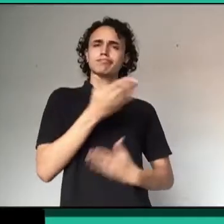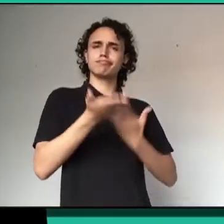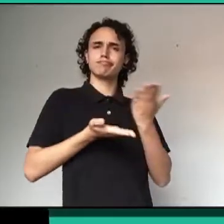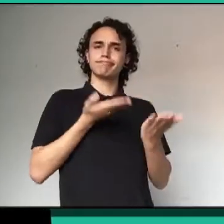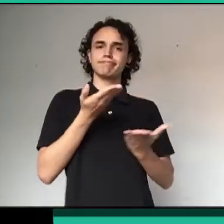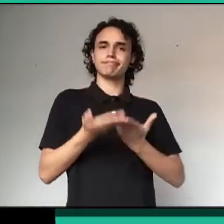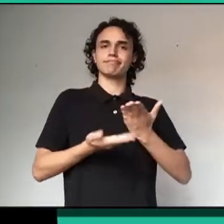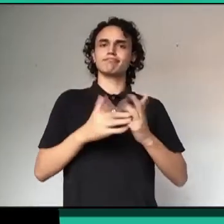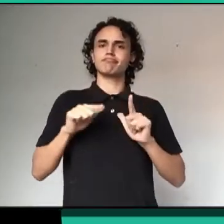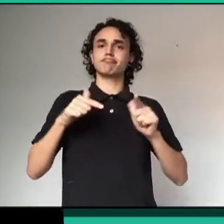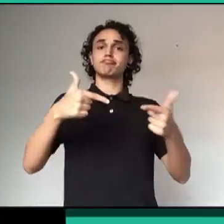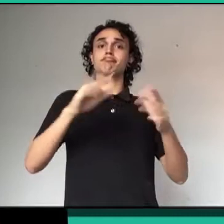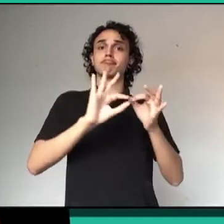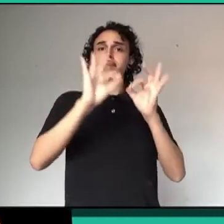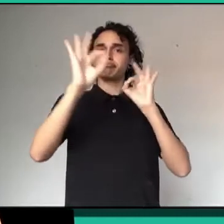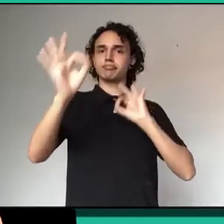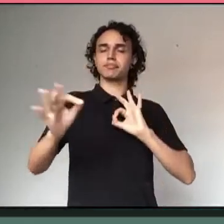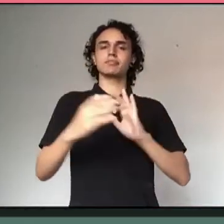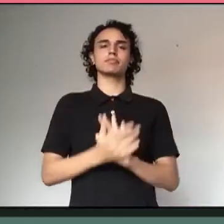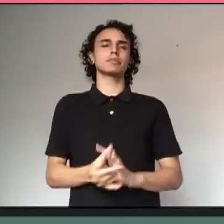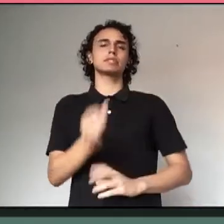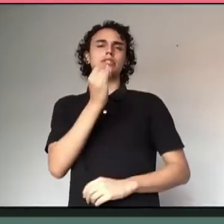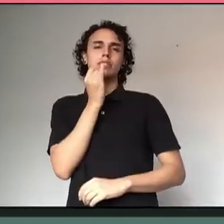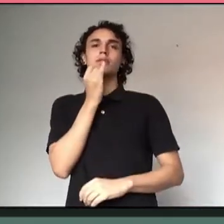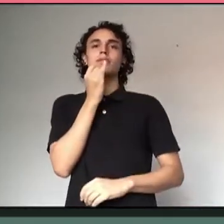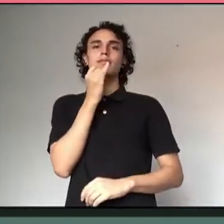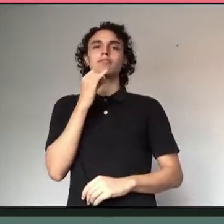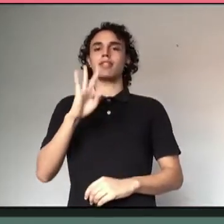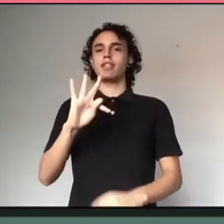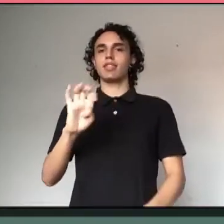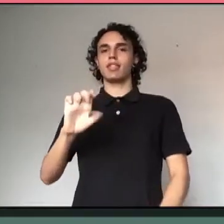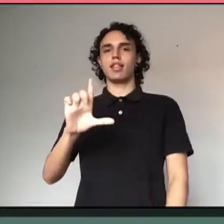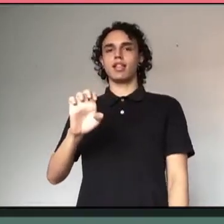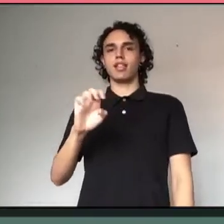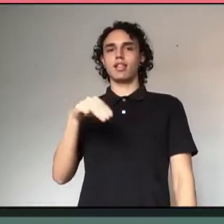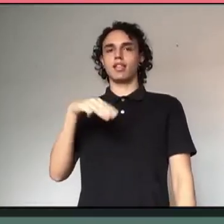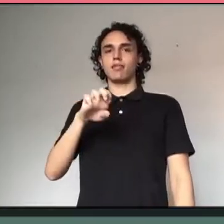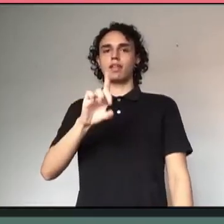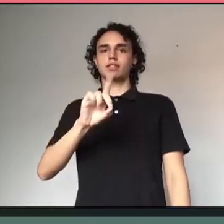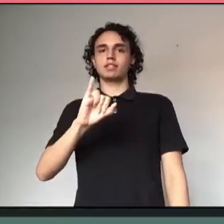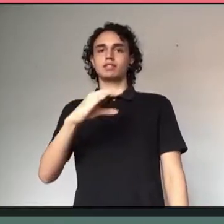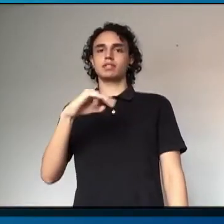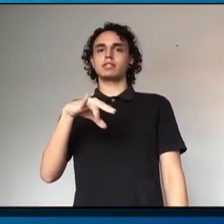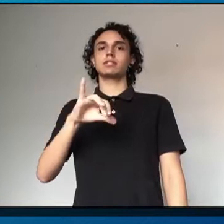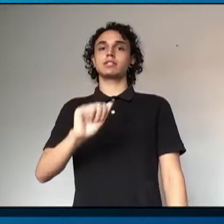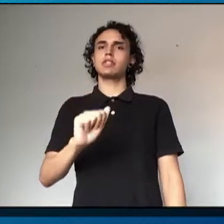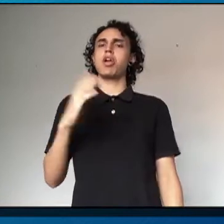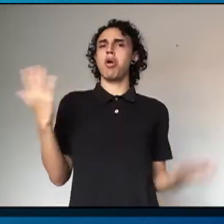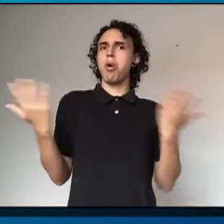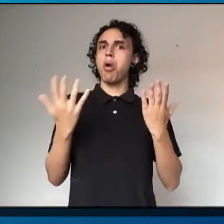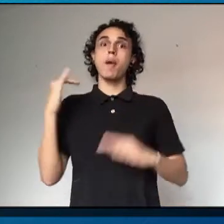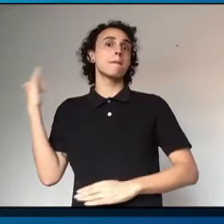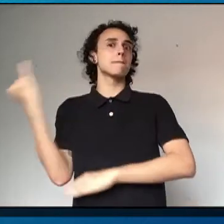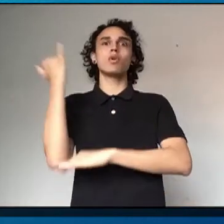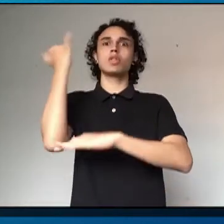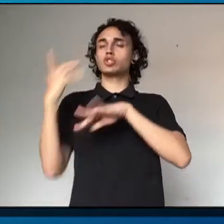Serviços de saúde realizados de forma remota, como a telemedicina, são hoje importantes aliados dos sistemas de